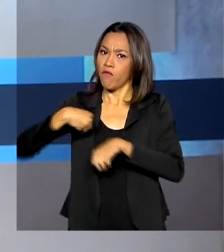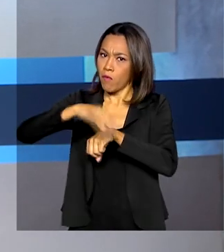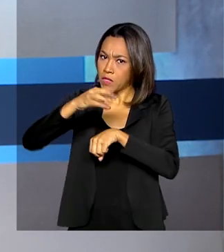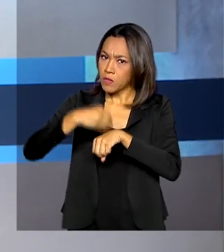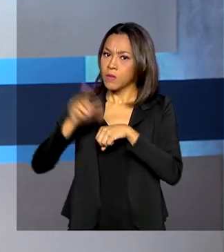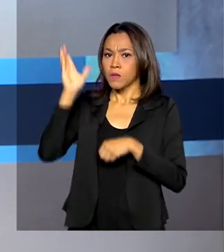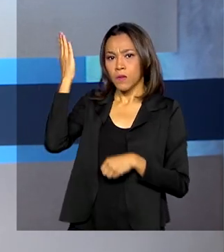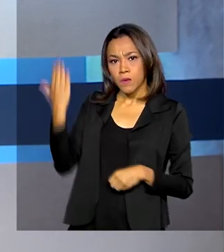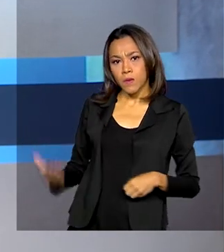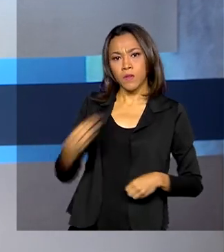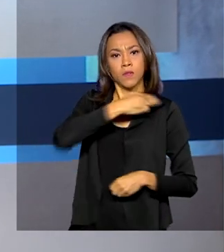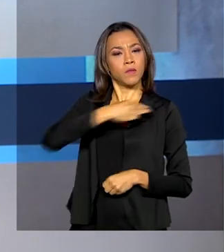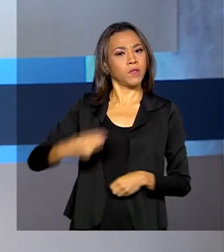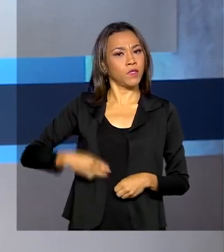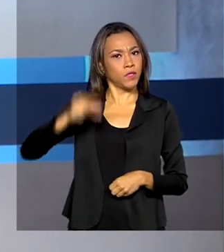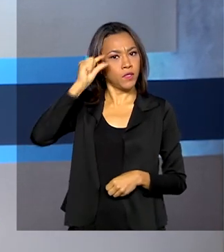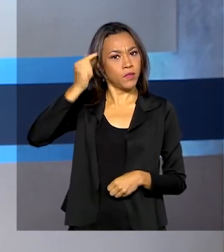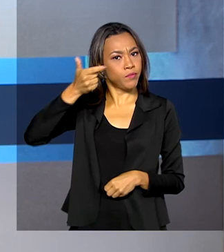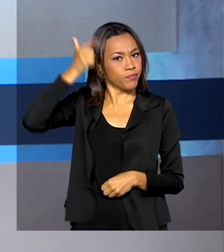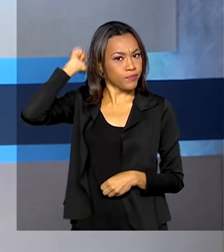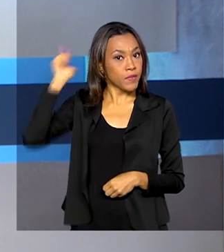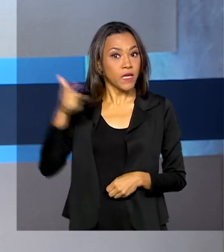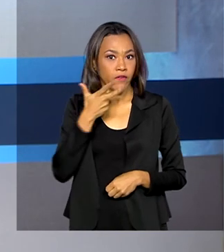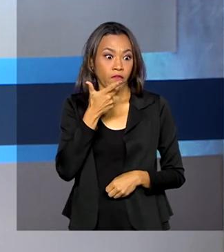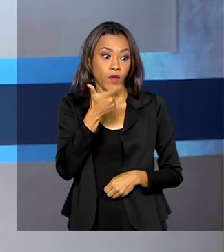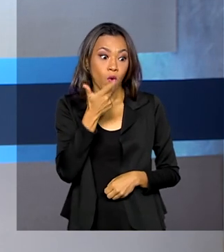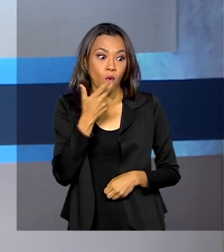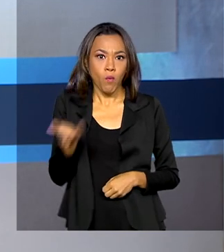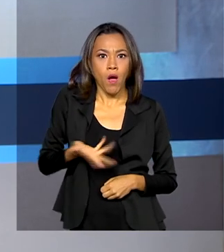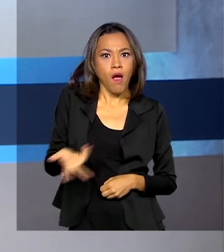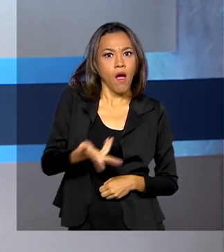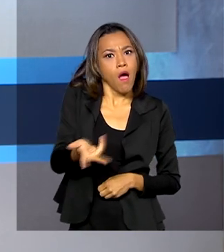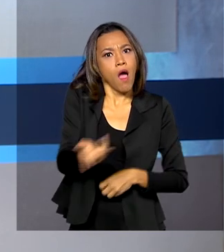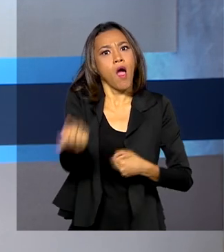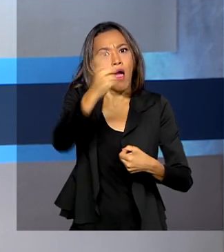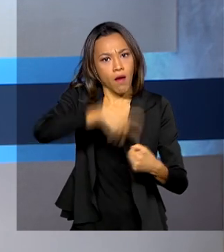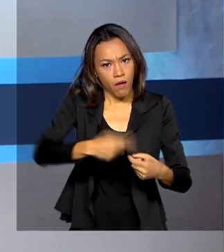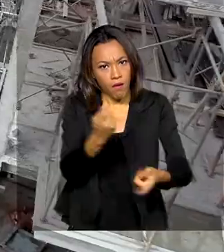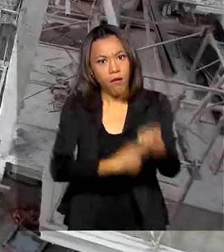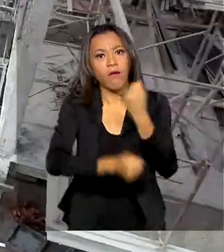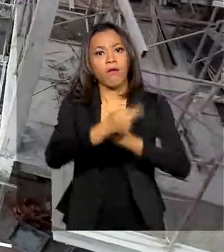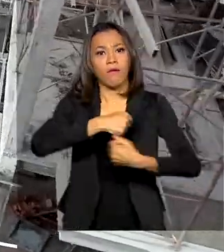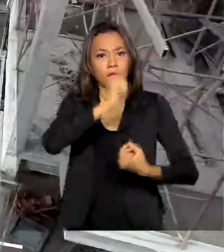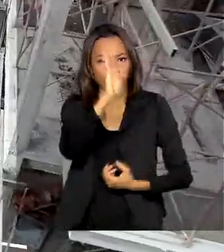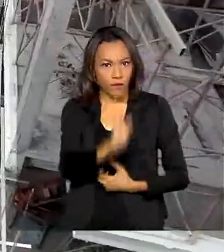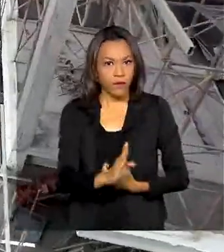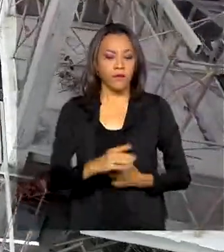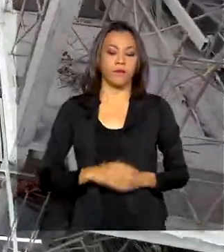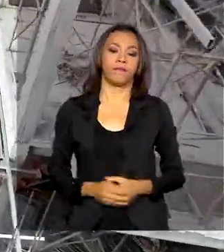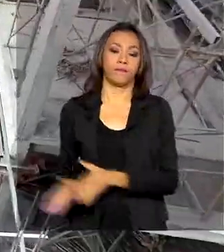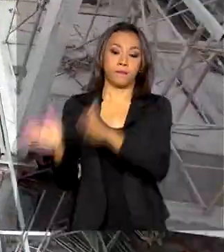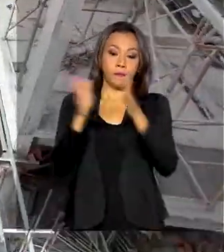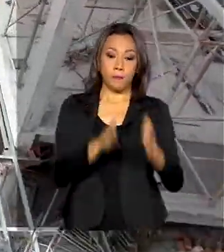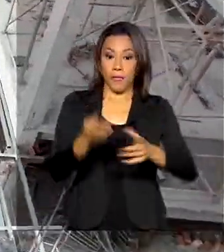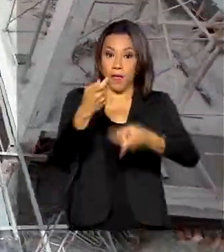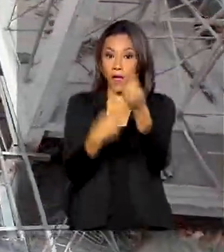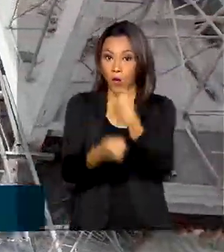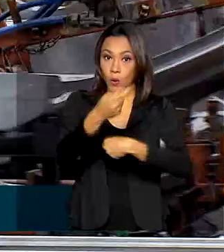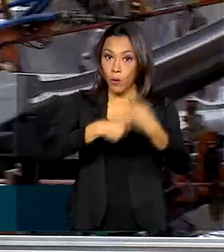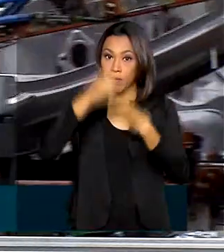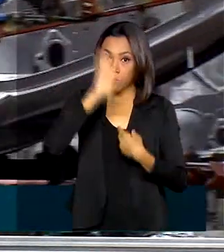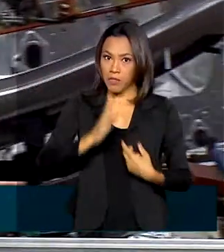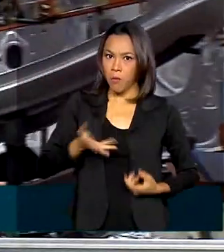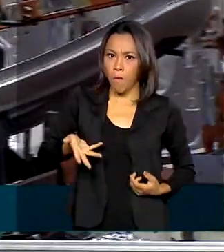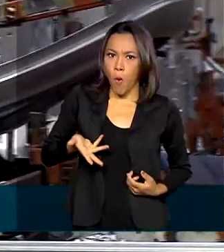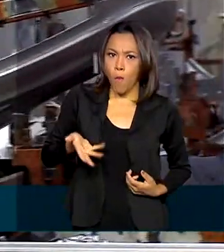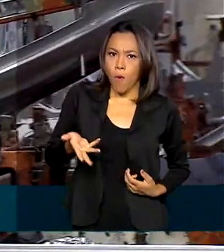Guedes. Ele destacou a velocidade na retomada da economia brasileira. A economia brasileira está em ritmo